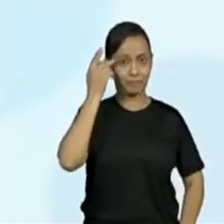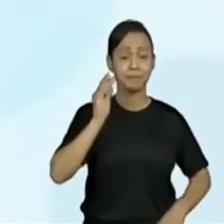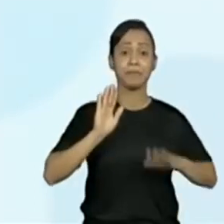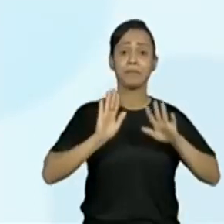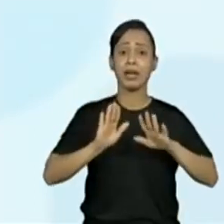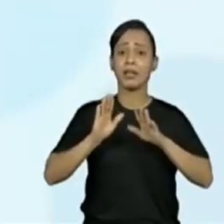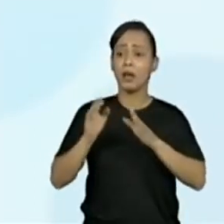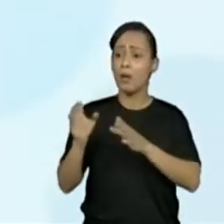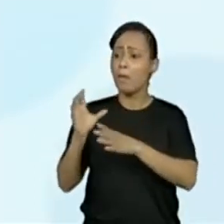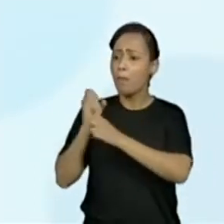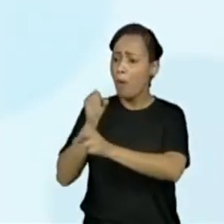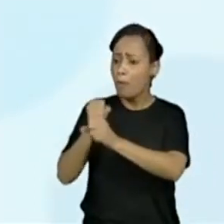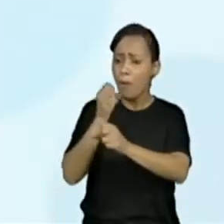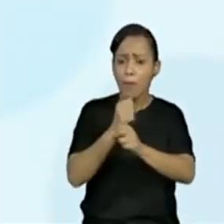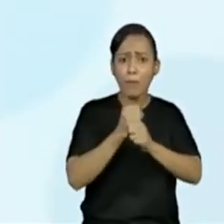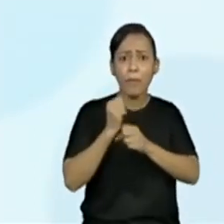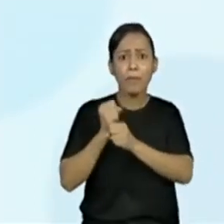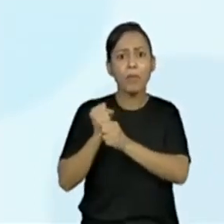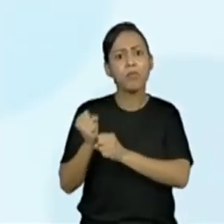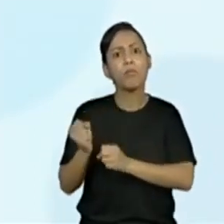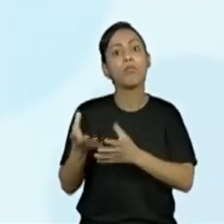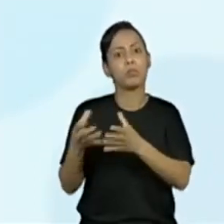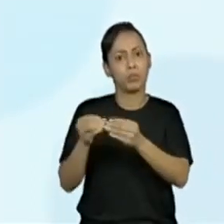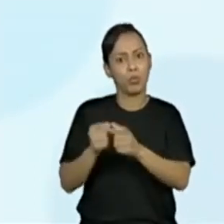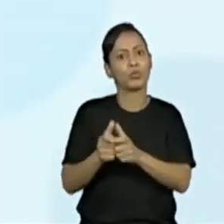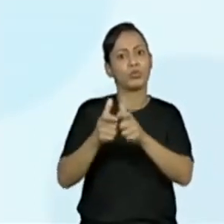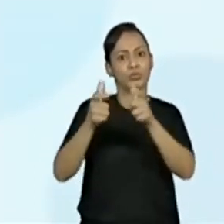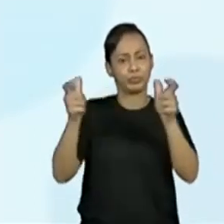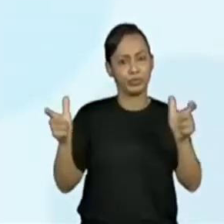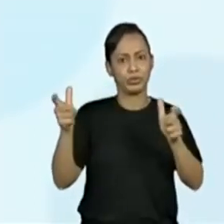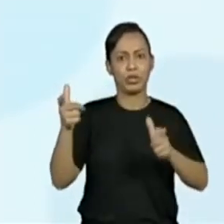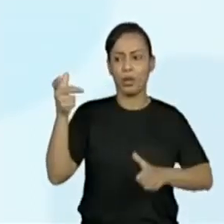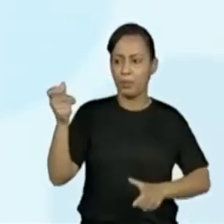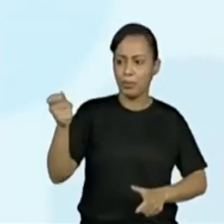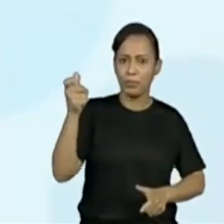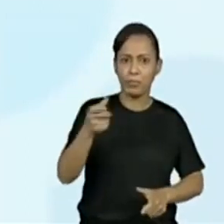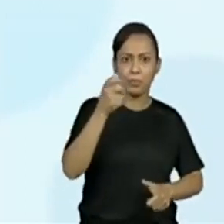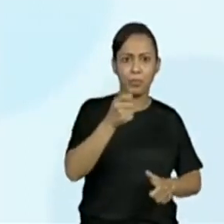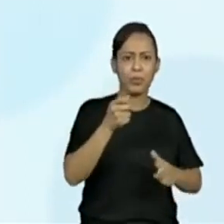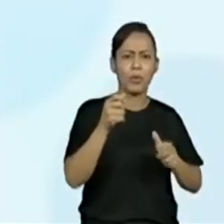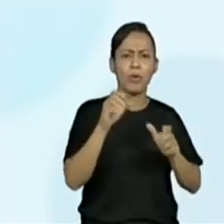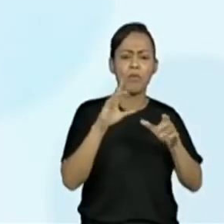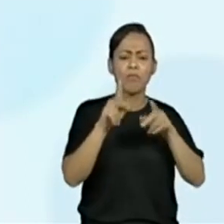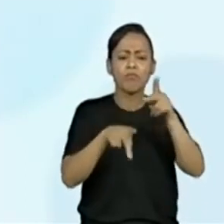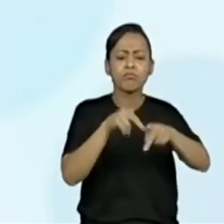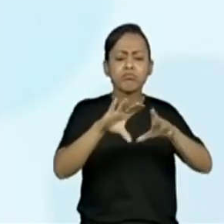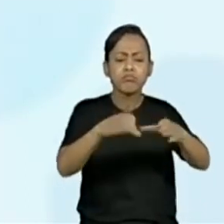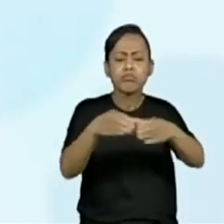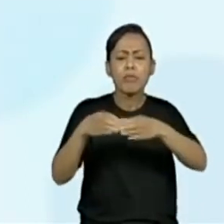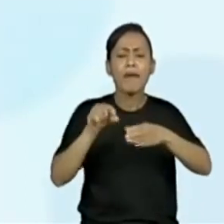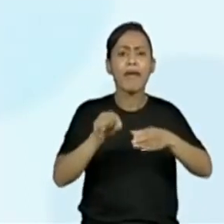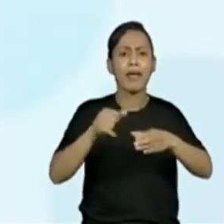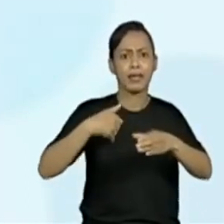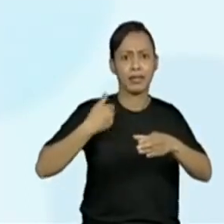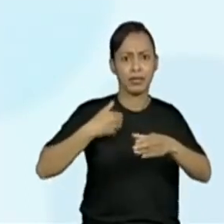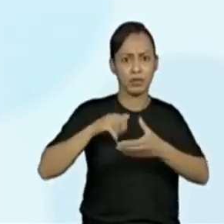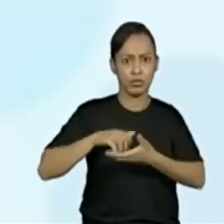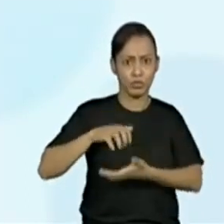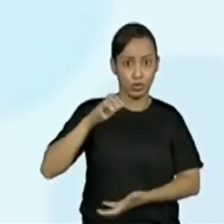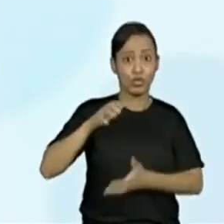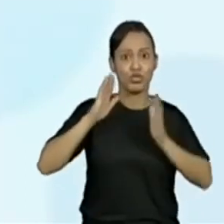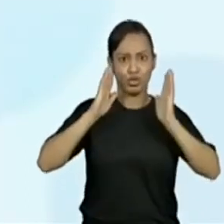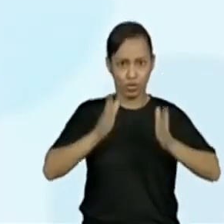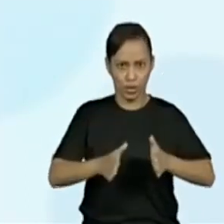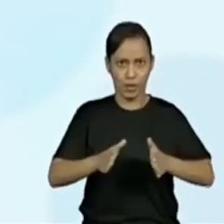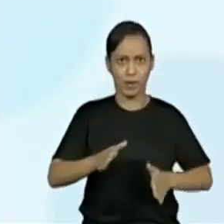totalidade de cobertura com a imunização dos seguintes públicos. idosos, 5